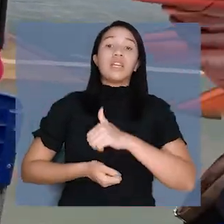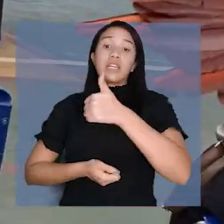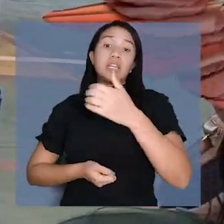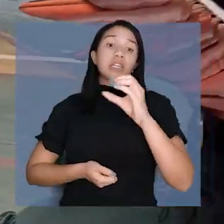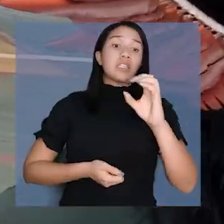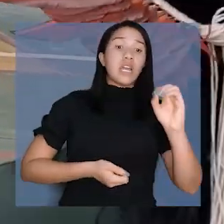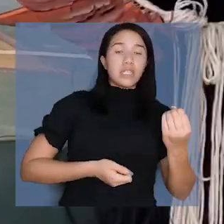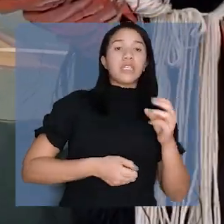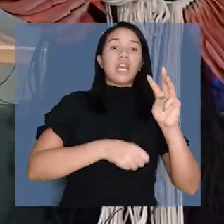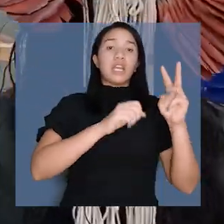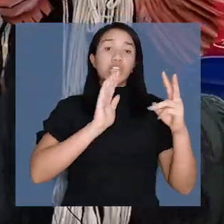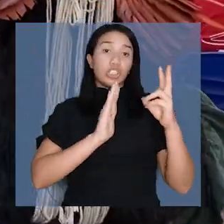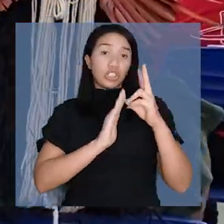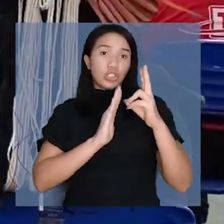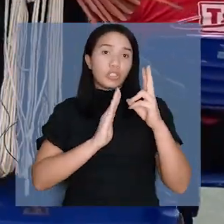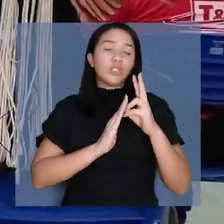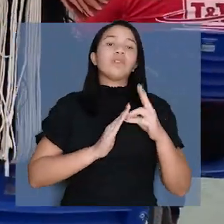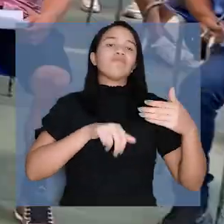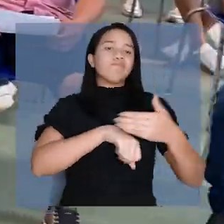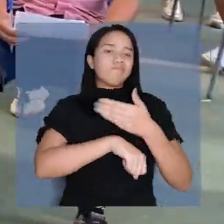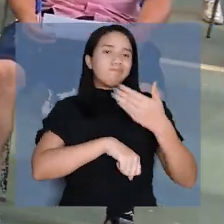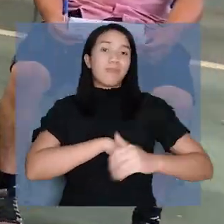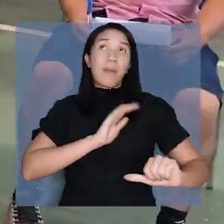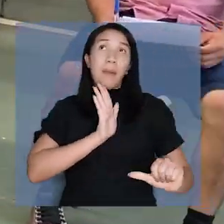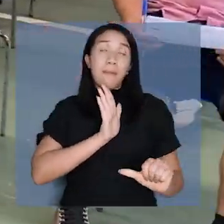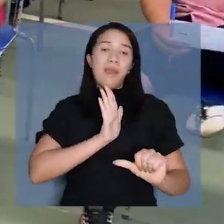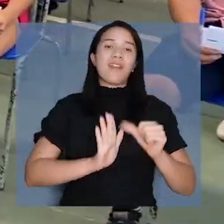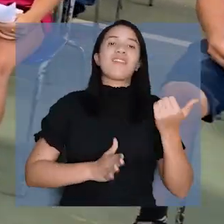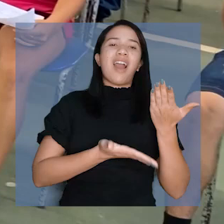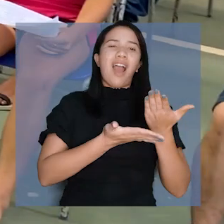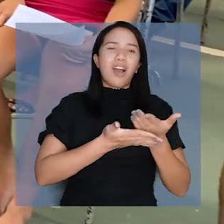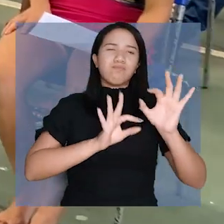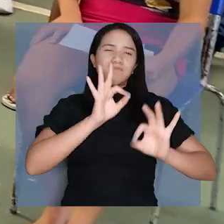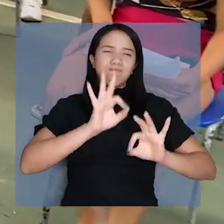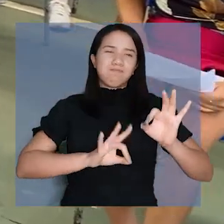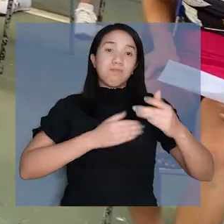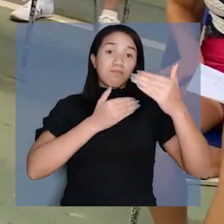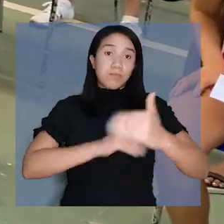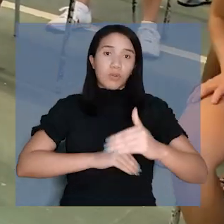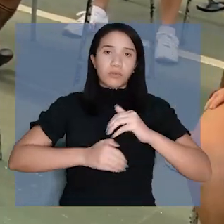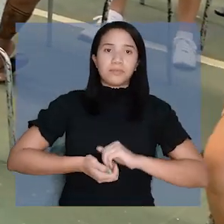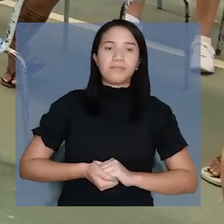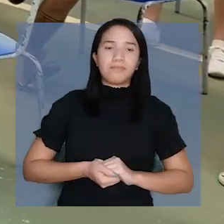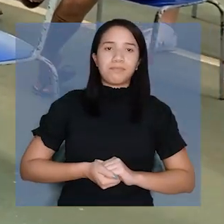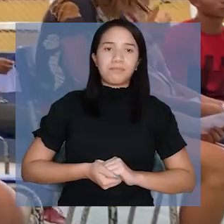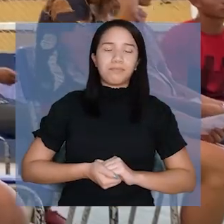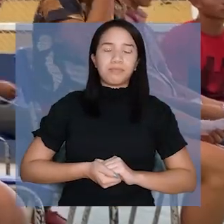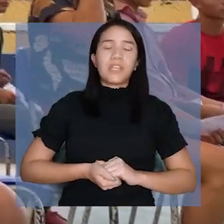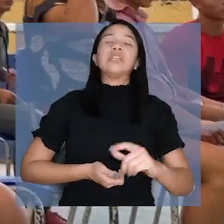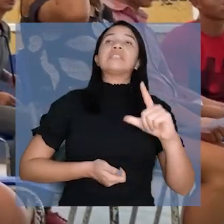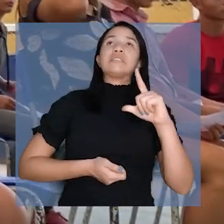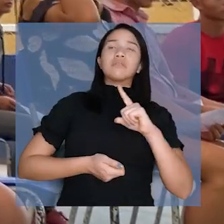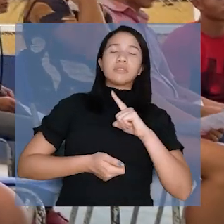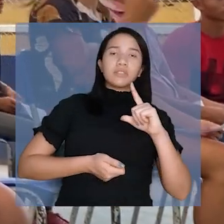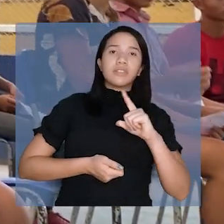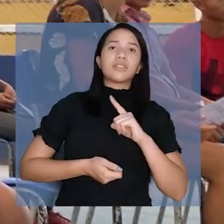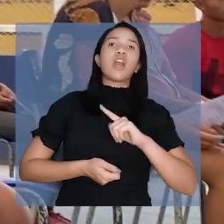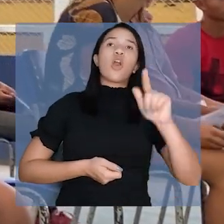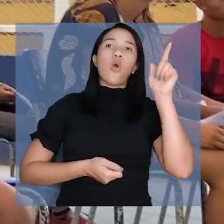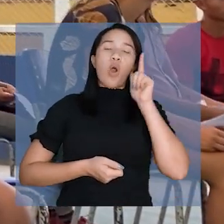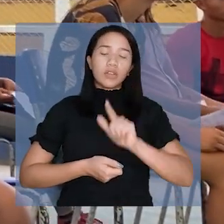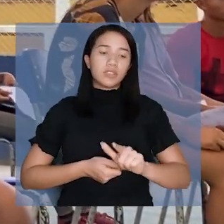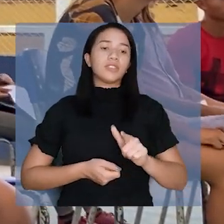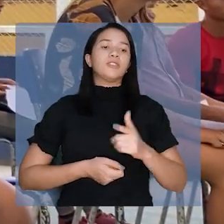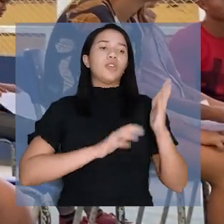100 indígenas do território Borari, é um terra do chão, participam pela primeira vez do aulão preparatório para o exame. Além de